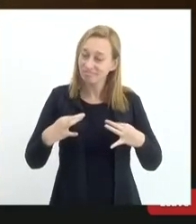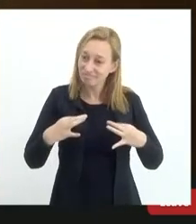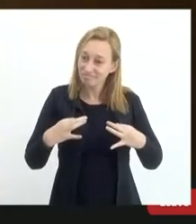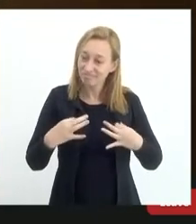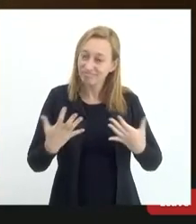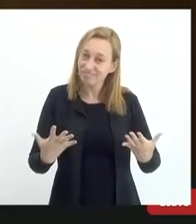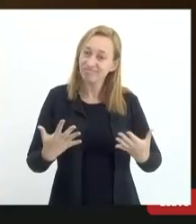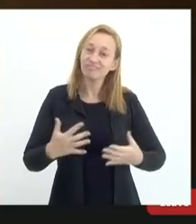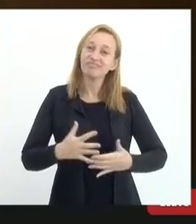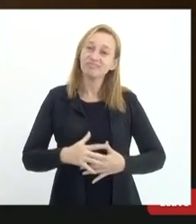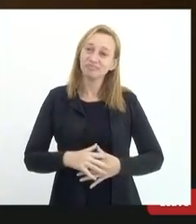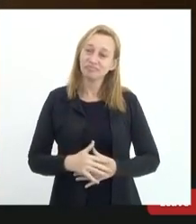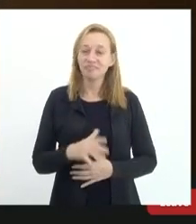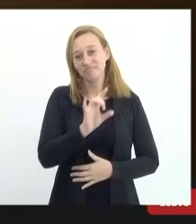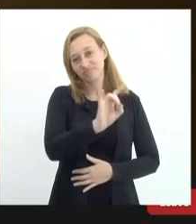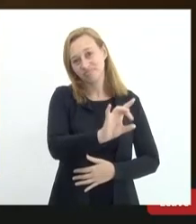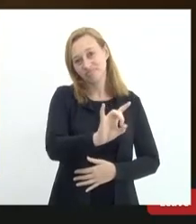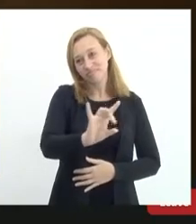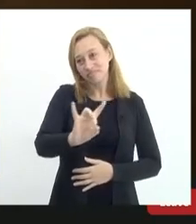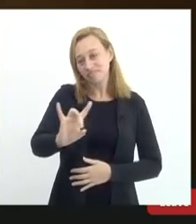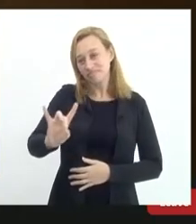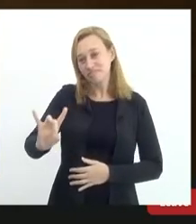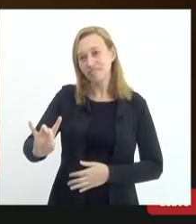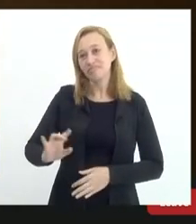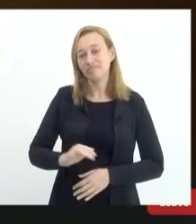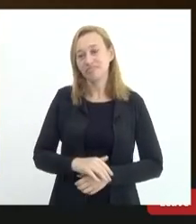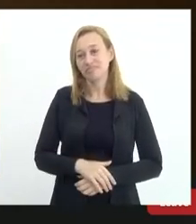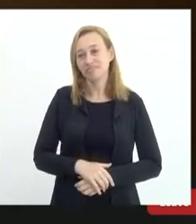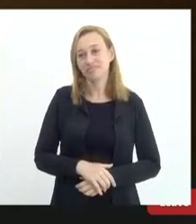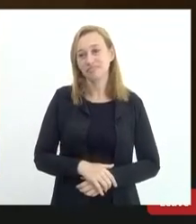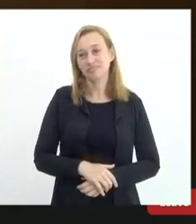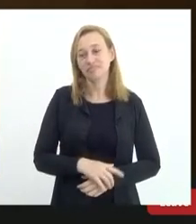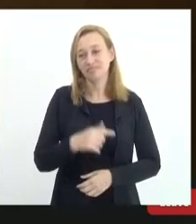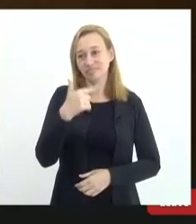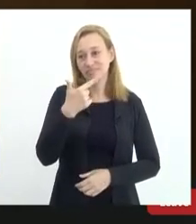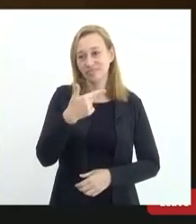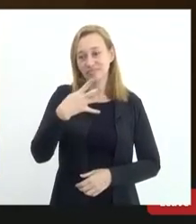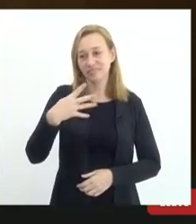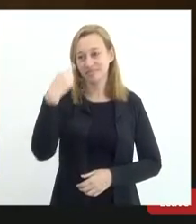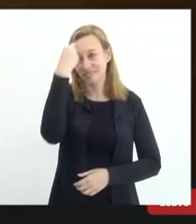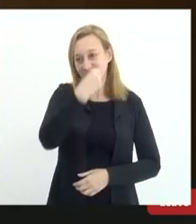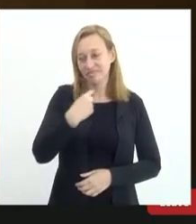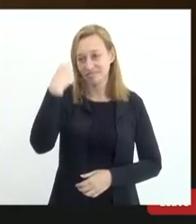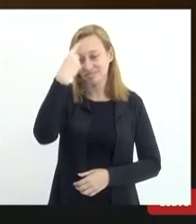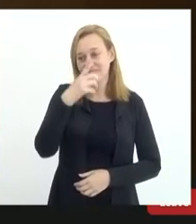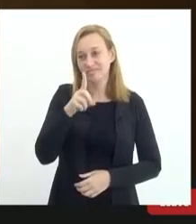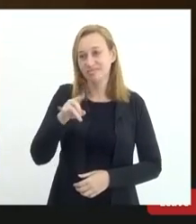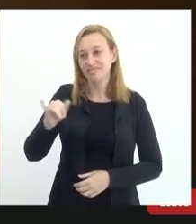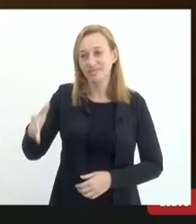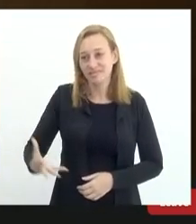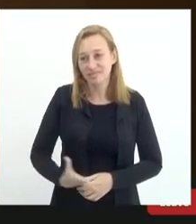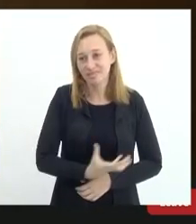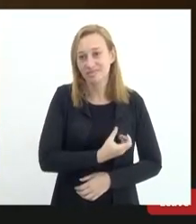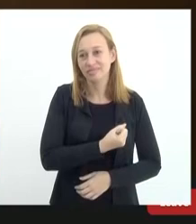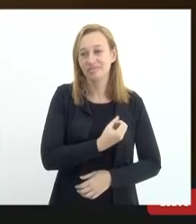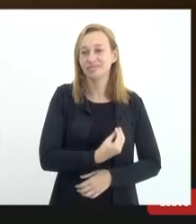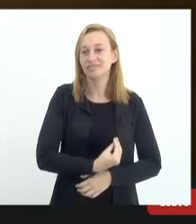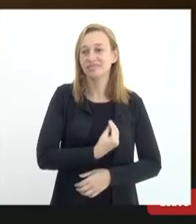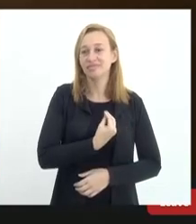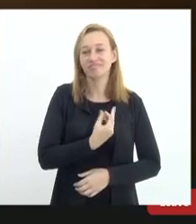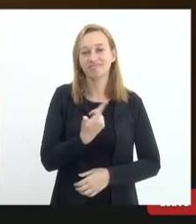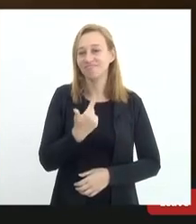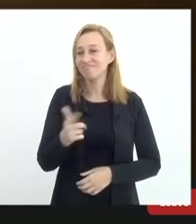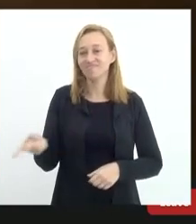disposição de cada um 24 horas por dia que salvar vidas não tem